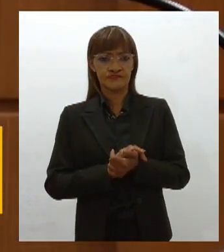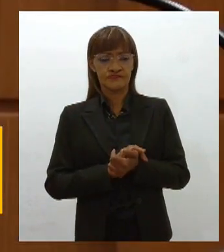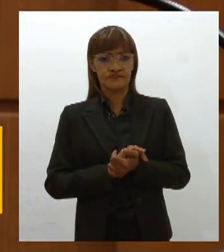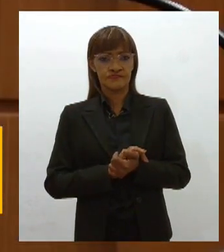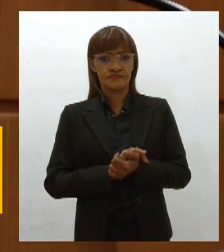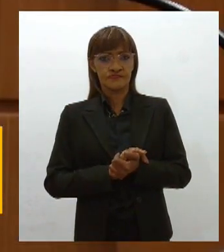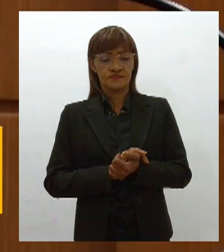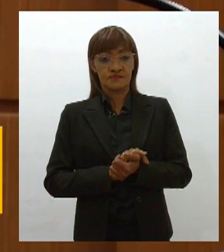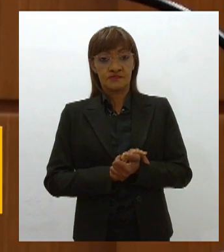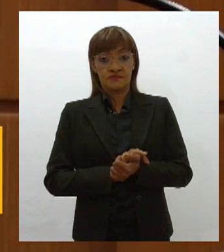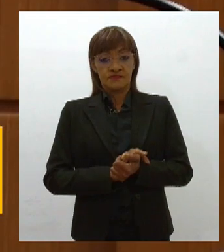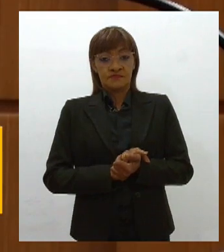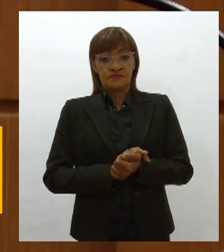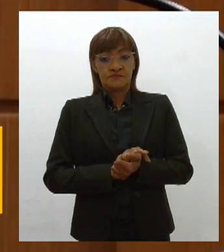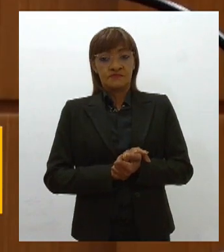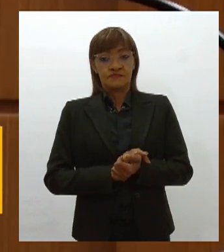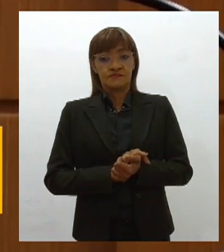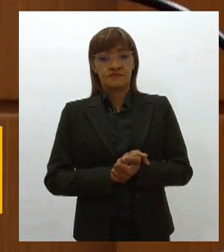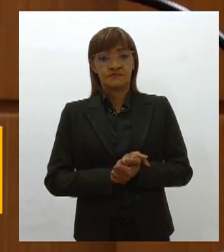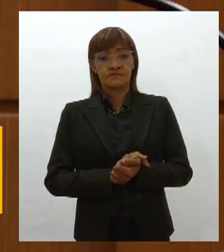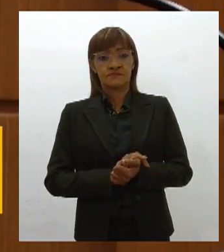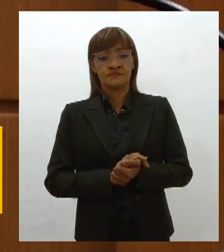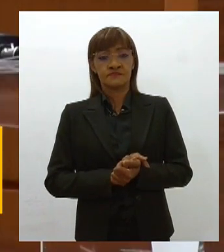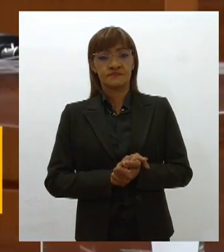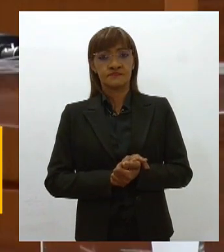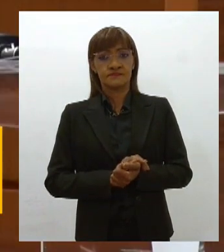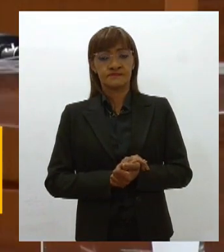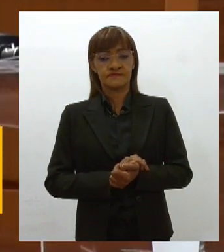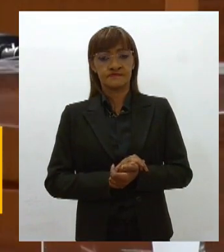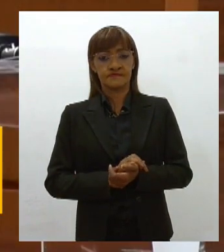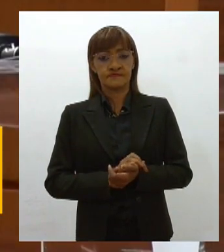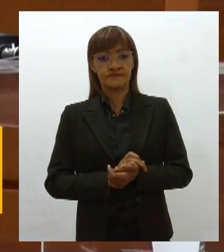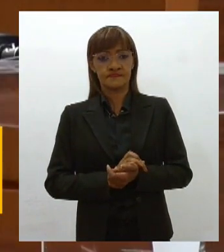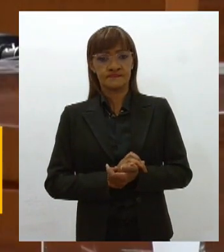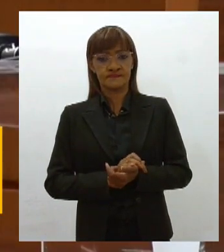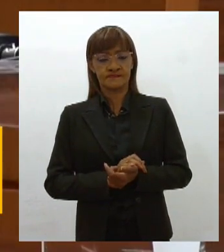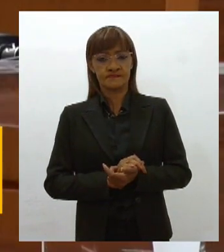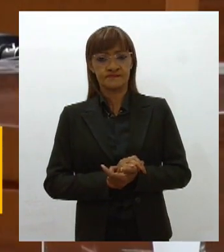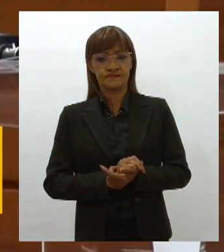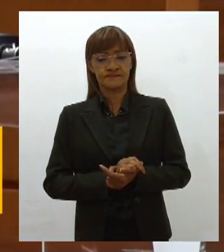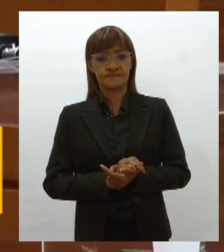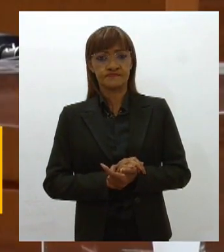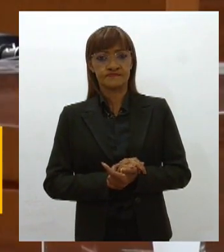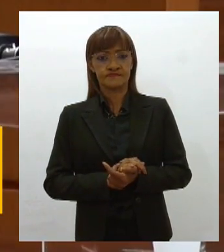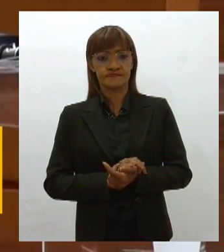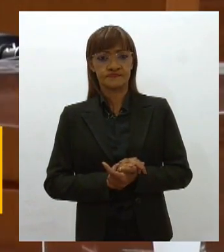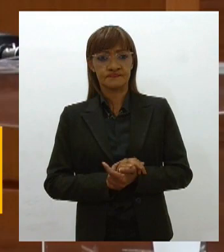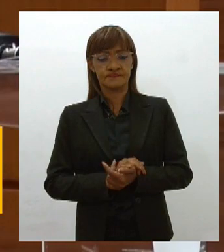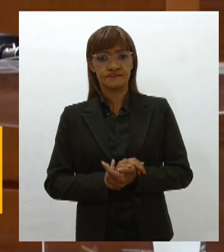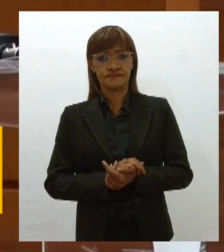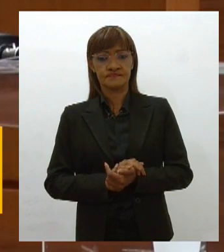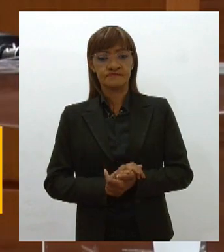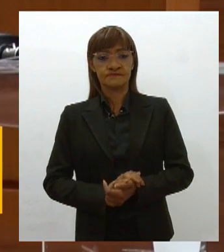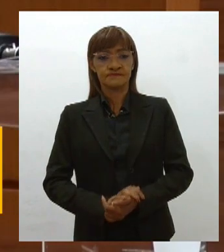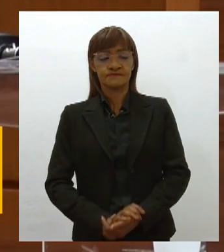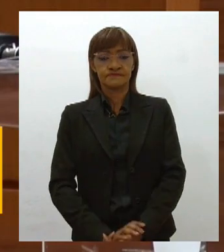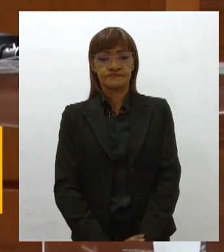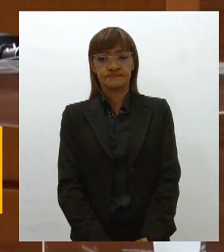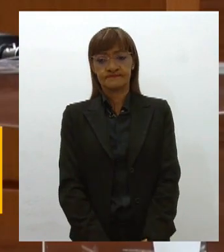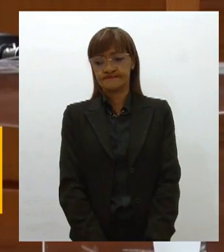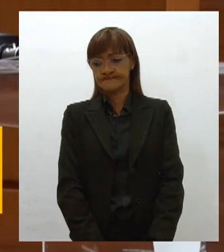cadeira, deputado doutor Samuel Carvalho. Daniel disse que nesse período apresentou 37